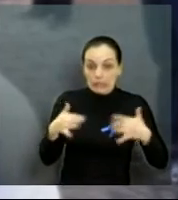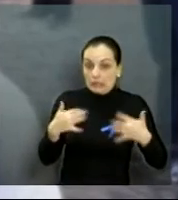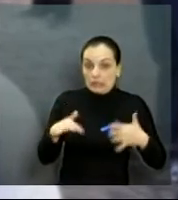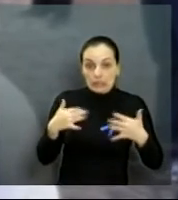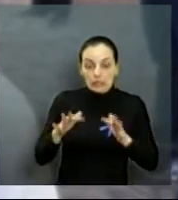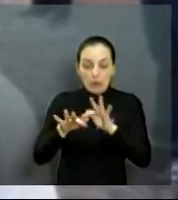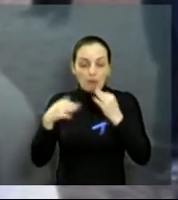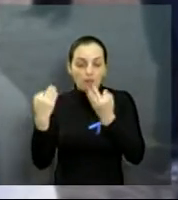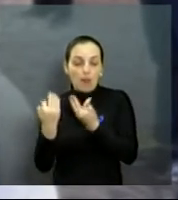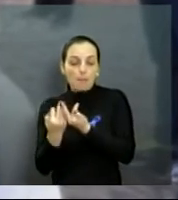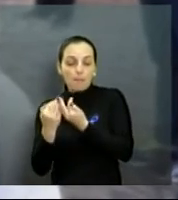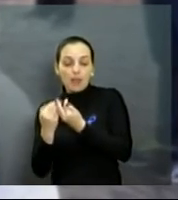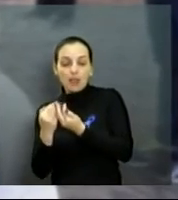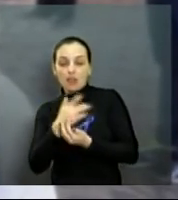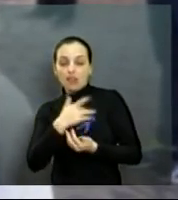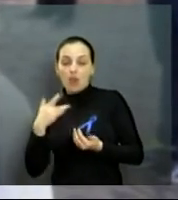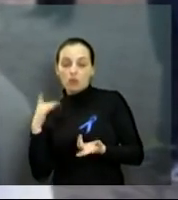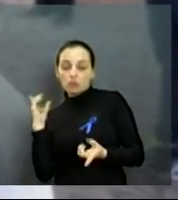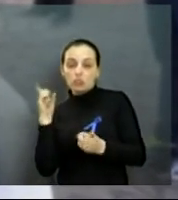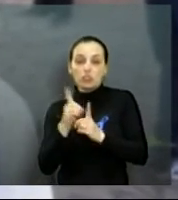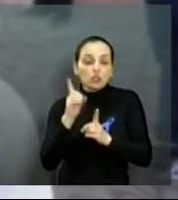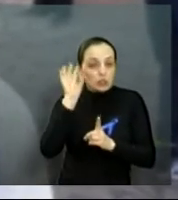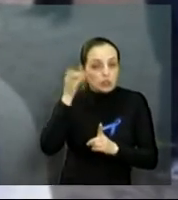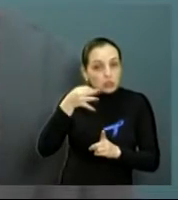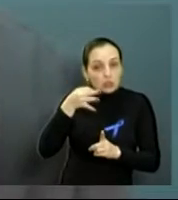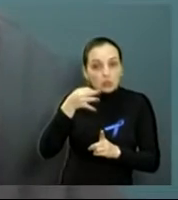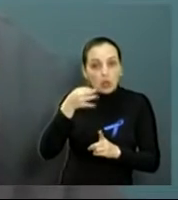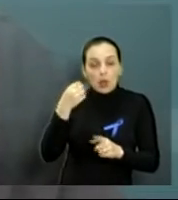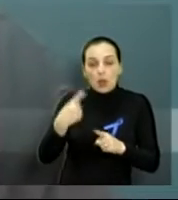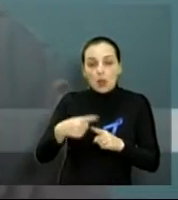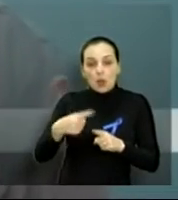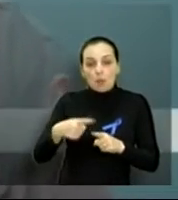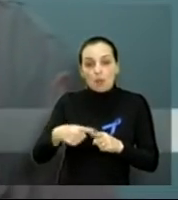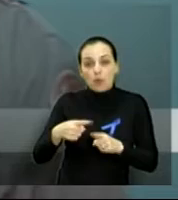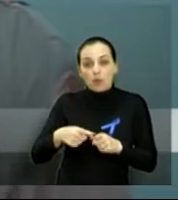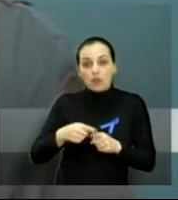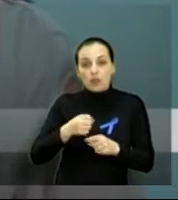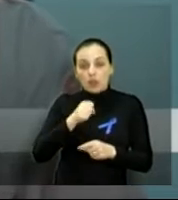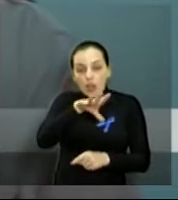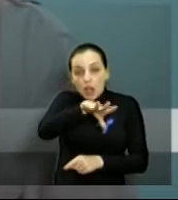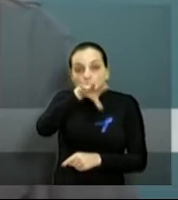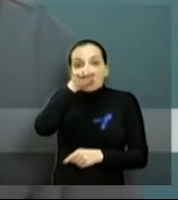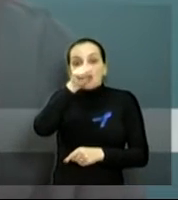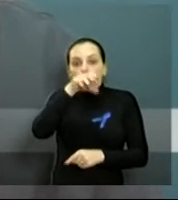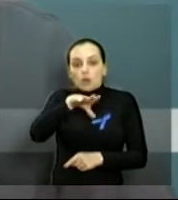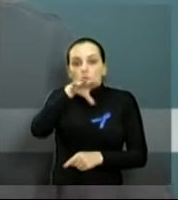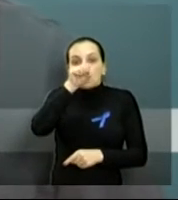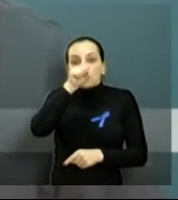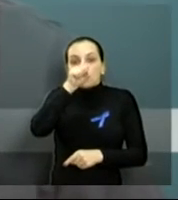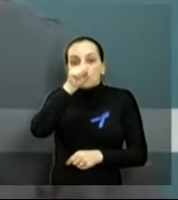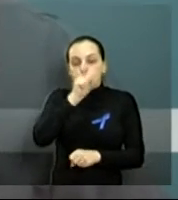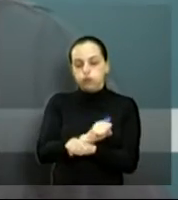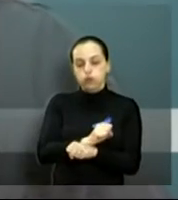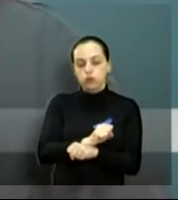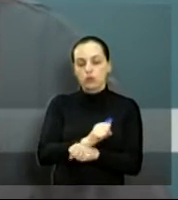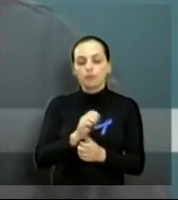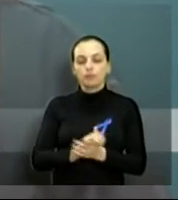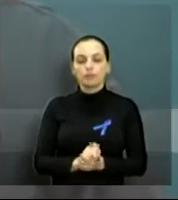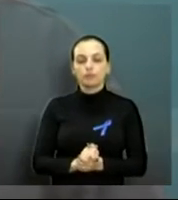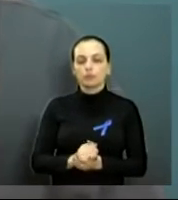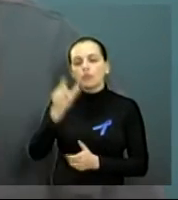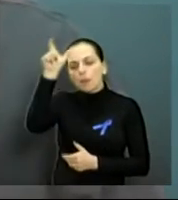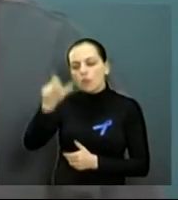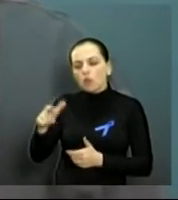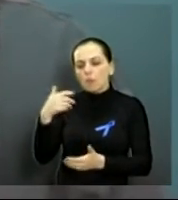Aí fizeram de tudo para fazer ela voltar normal, porque ela estava ficando roxa já. Qualquer pessoa pode salvar uma vida, seja ela adulta, seja